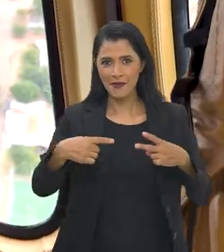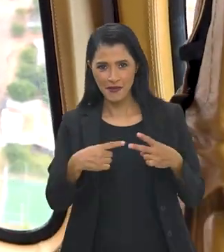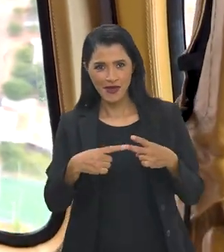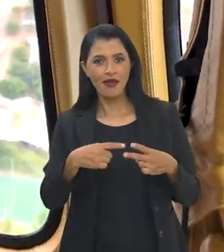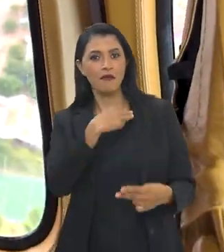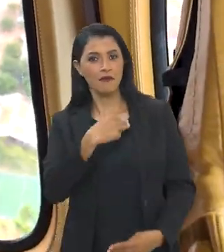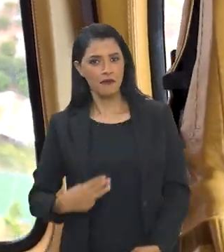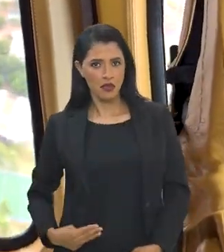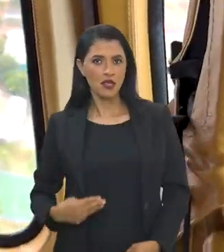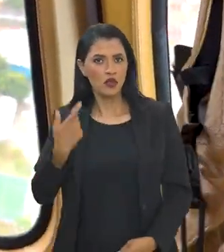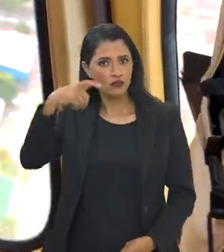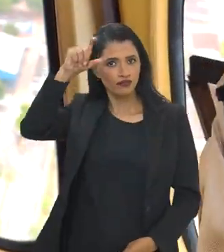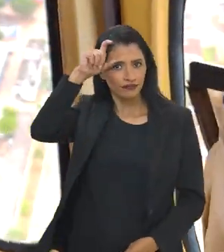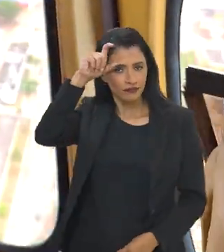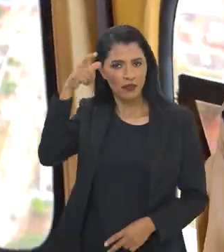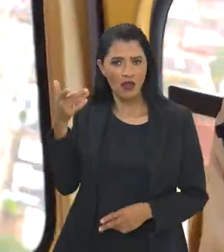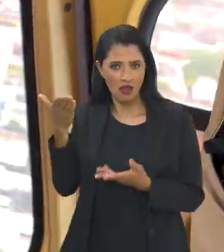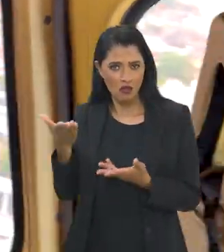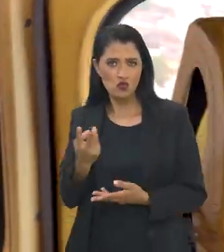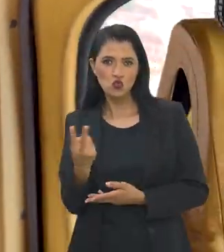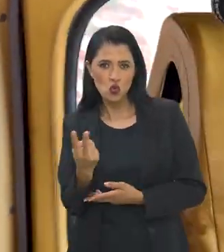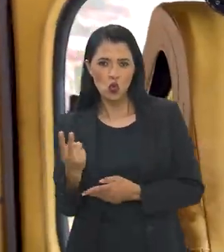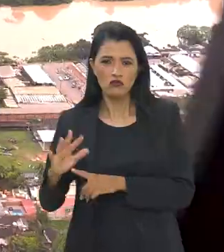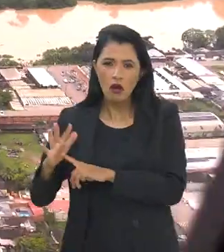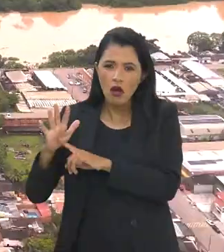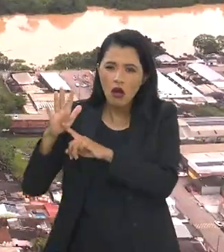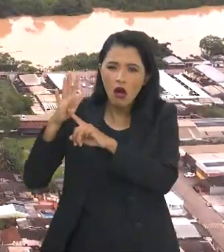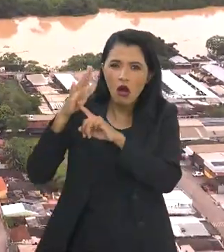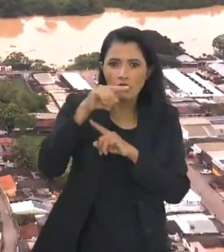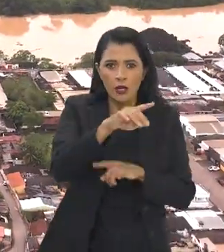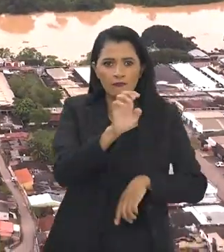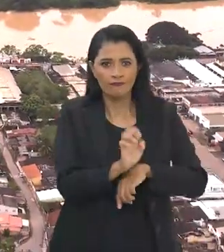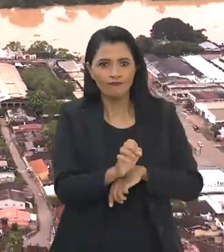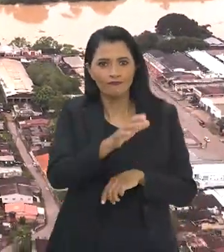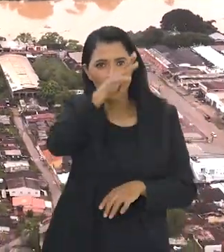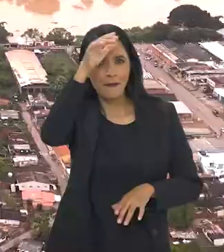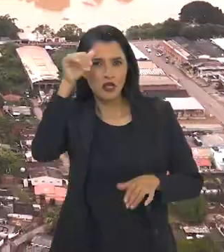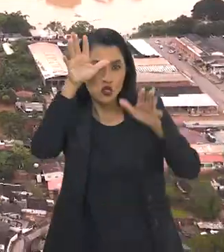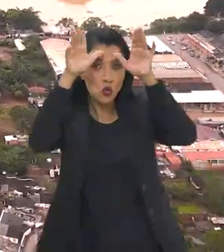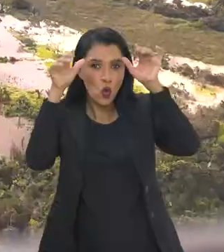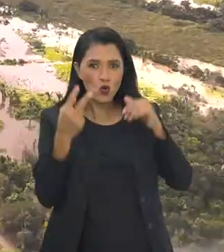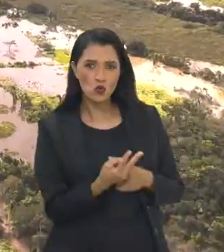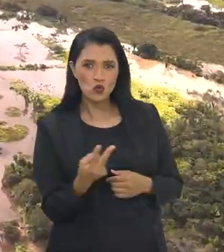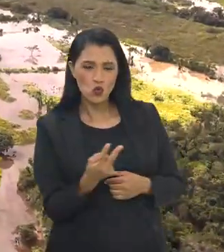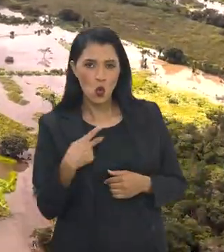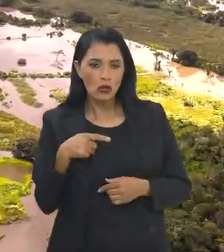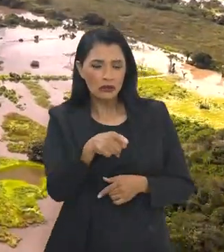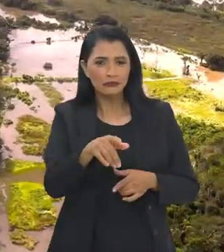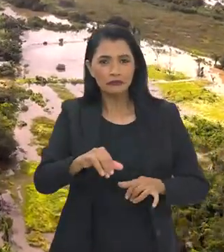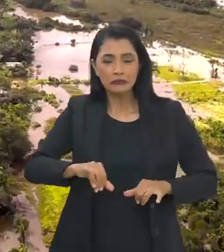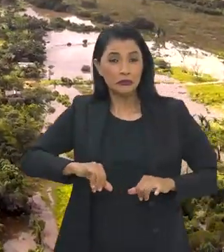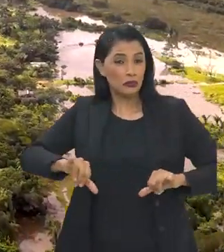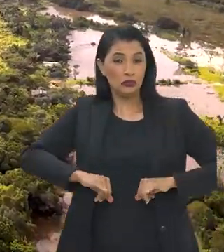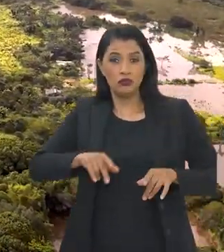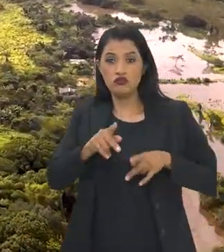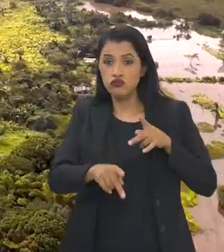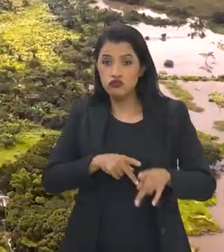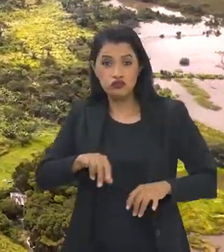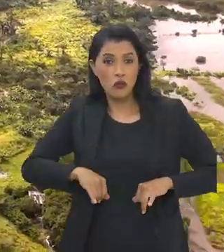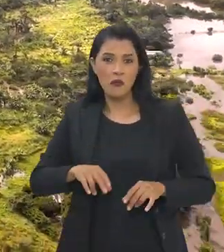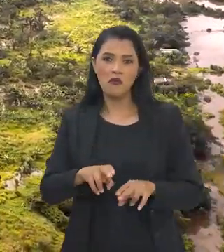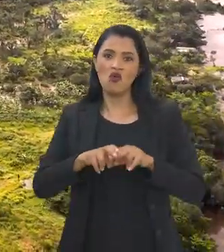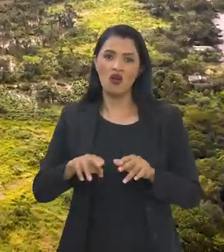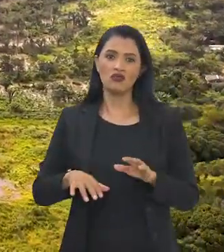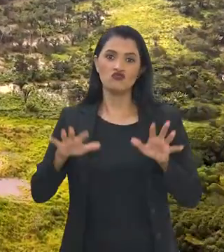ministro da Integração Nacional, Valdez Góes, sobrevoaram o Acre e o Amazonas, onde a população sofre com as